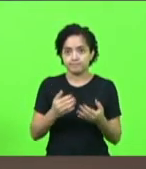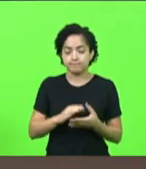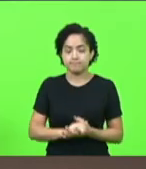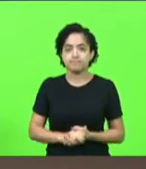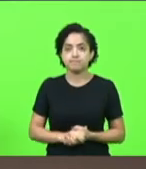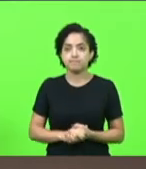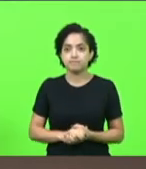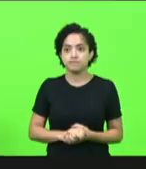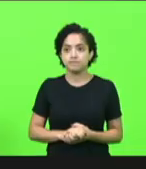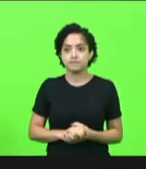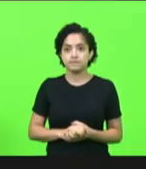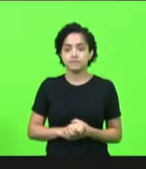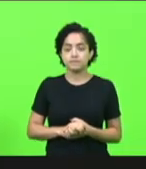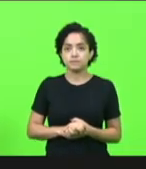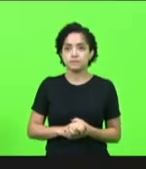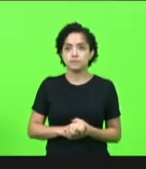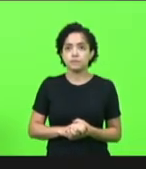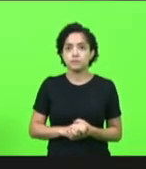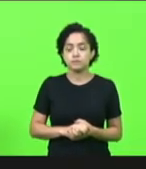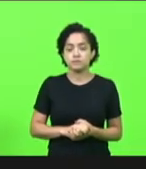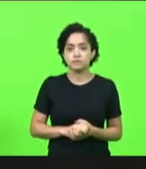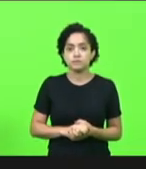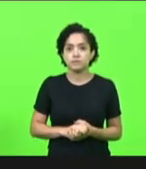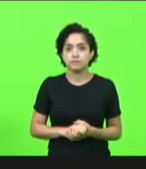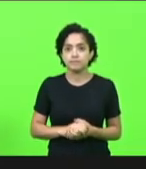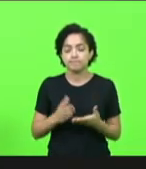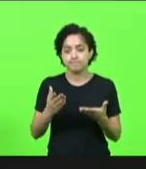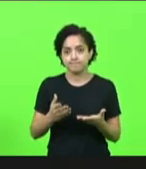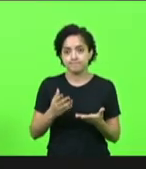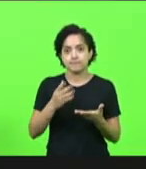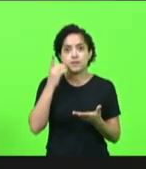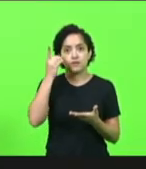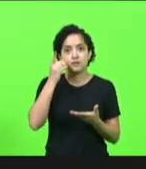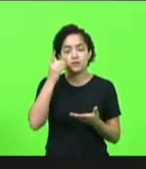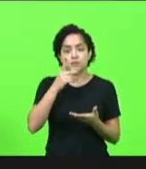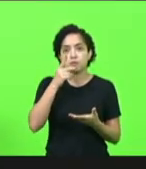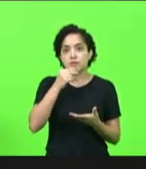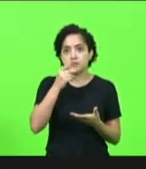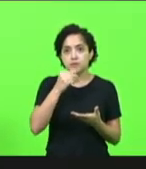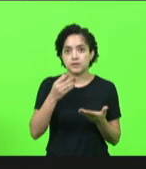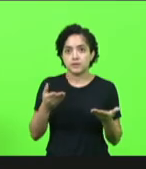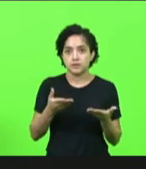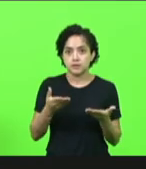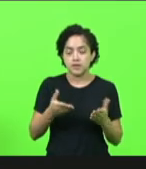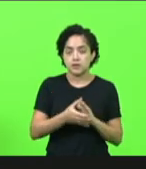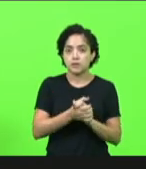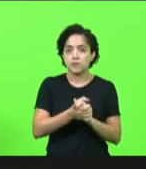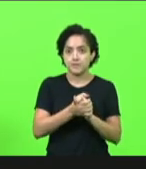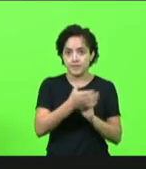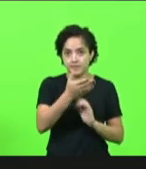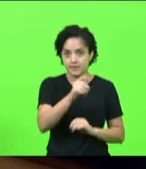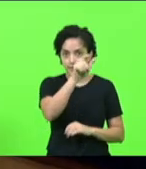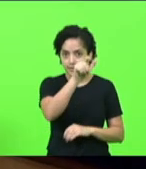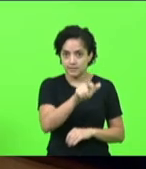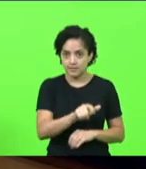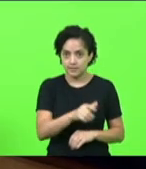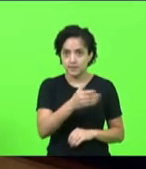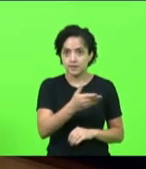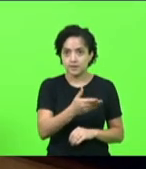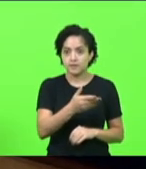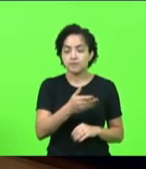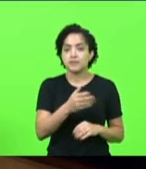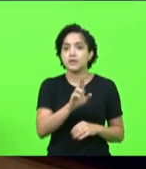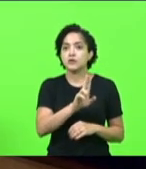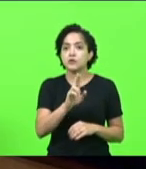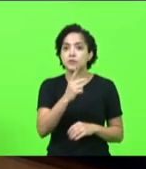Deputado Milton Schaeff. Deputado Kennedy, quero aqui cumprimentar o Luiz Carlos Floriani, em nome dele